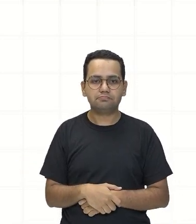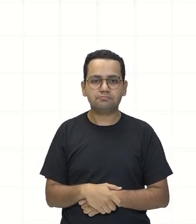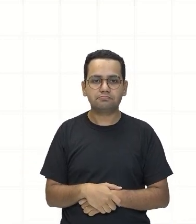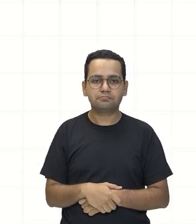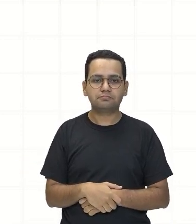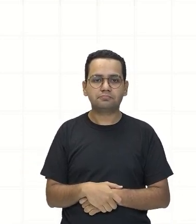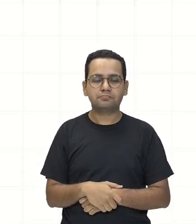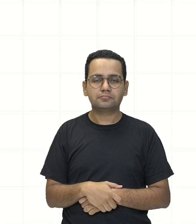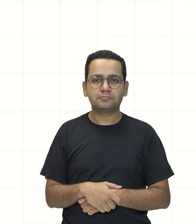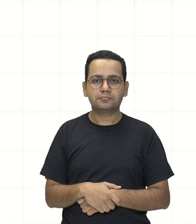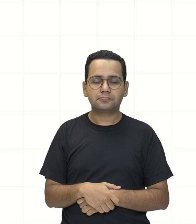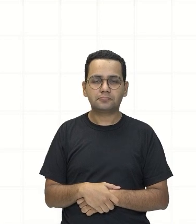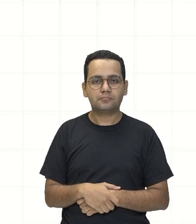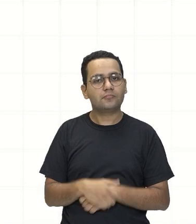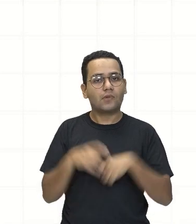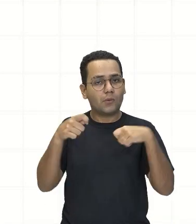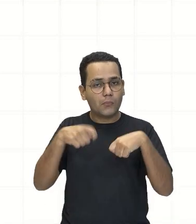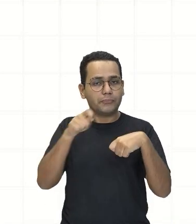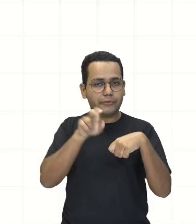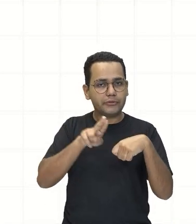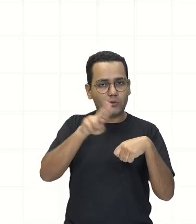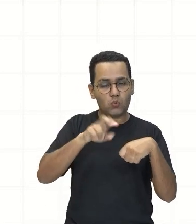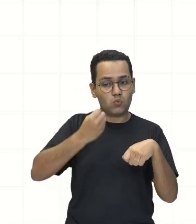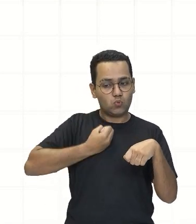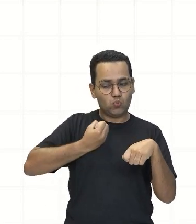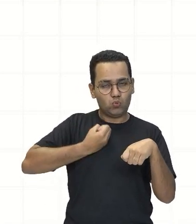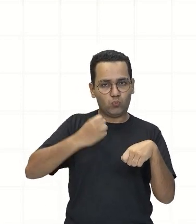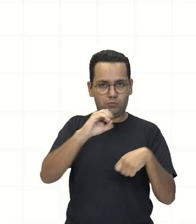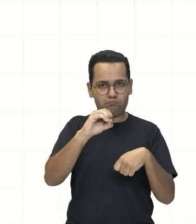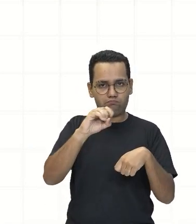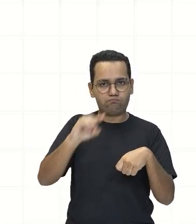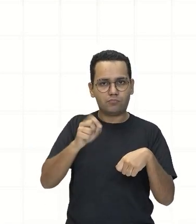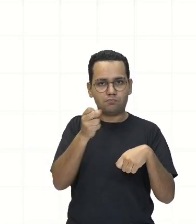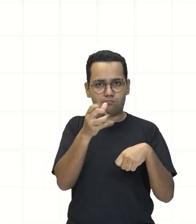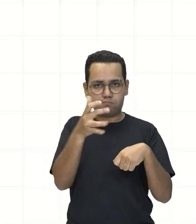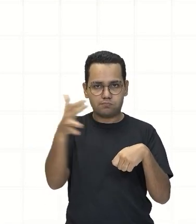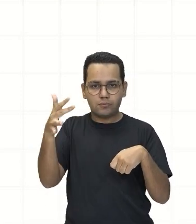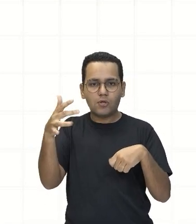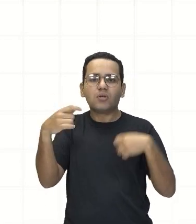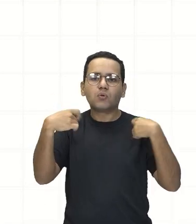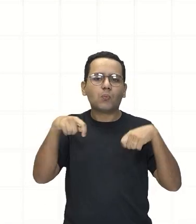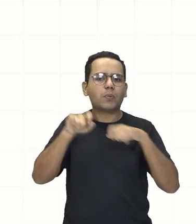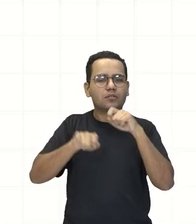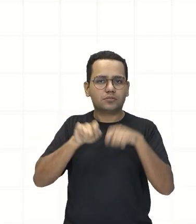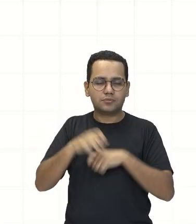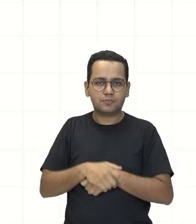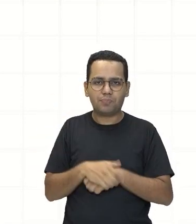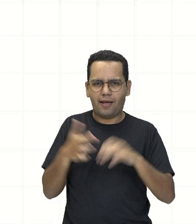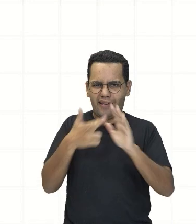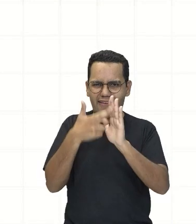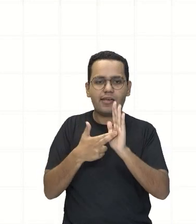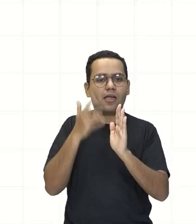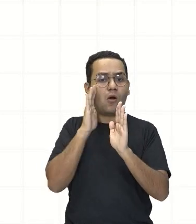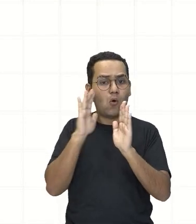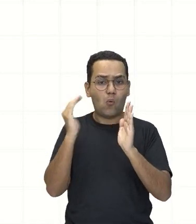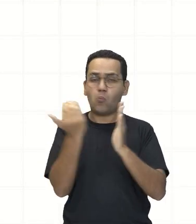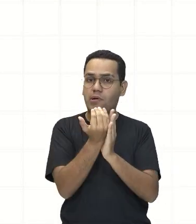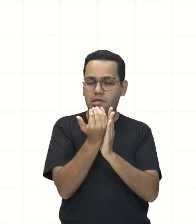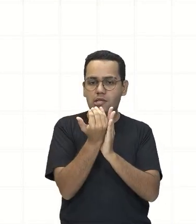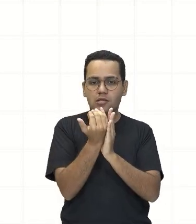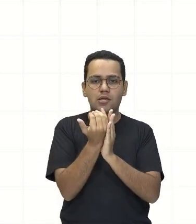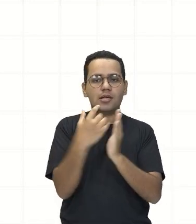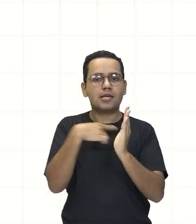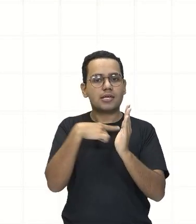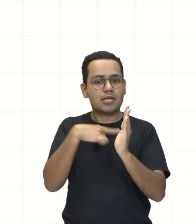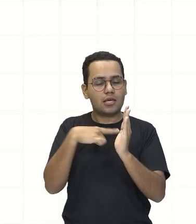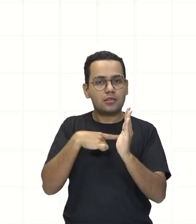escritos em notação científica Mas, obedecendo ao critério de estar na mesma ordem de